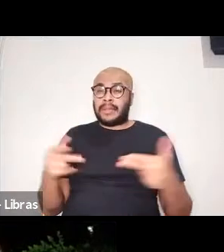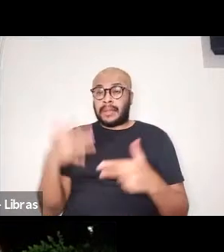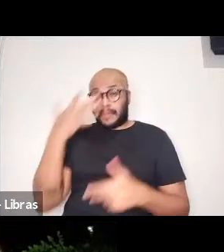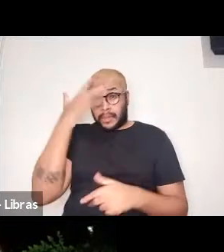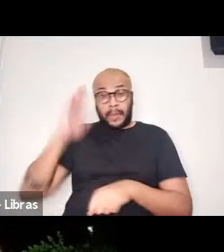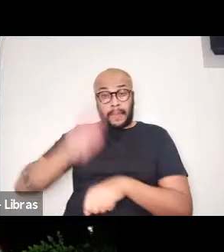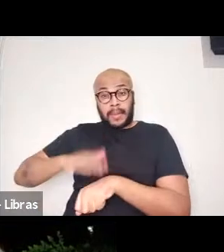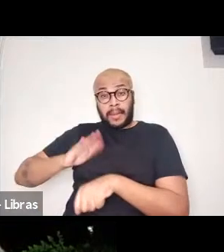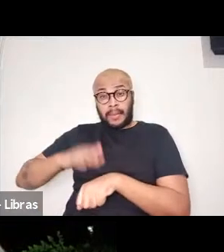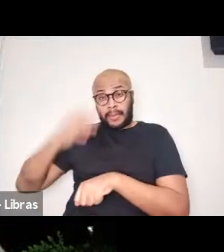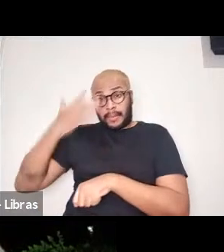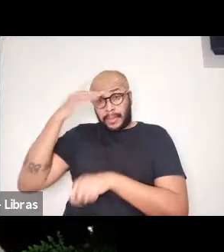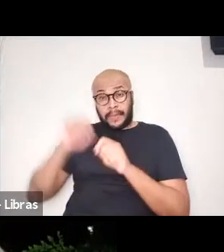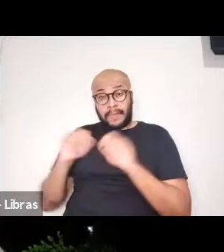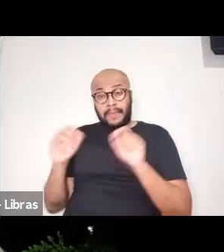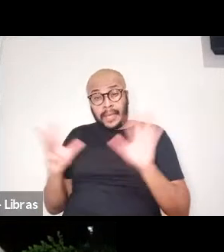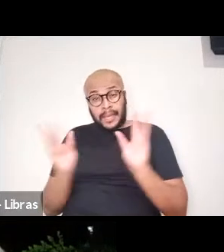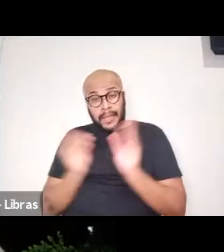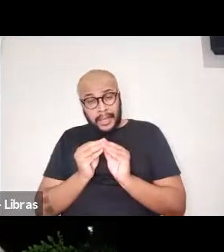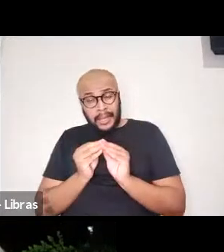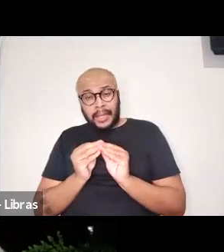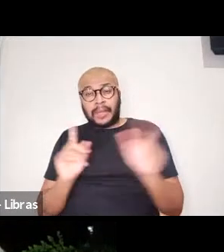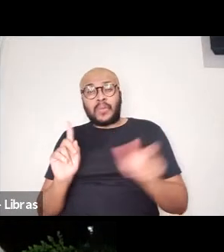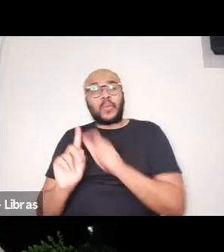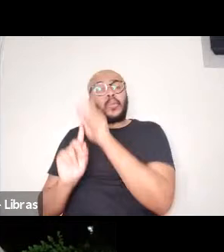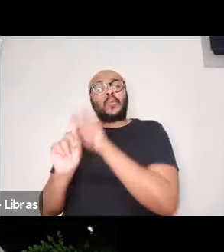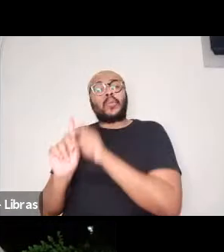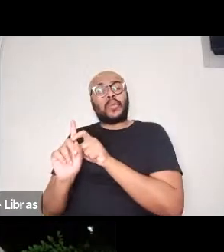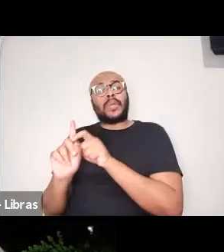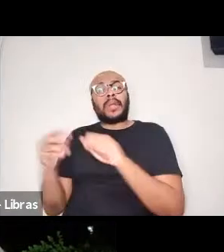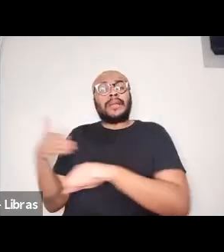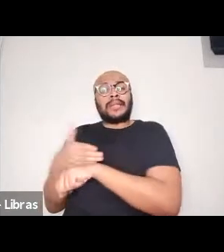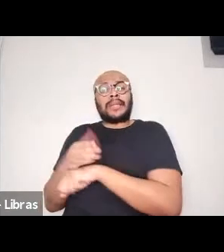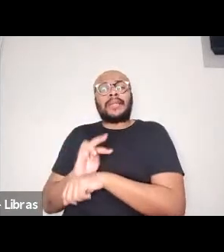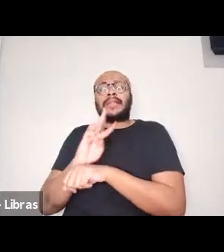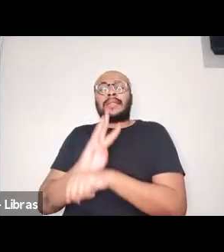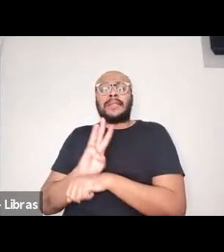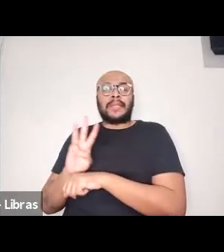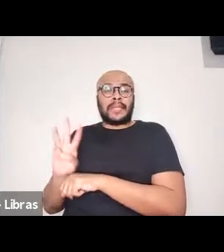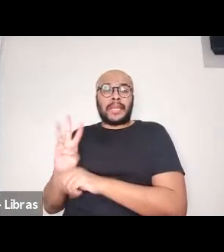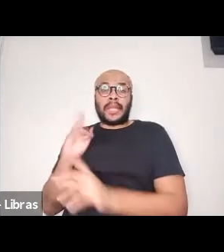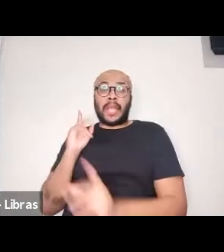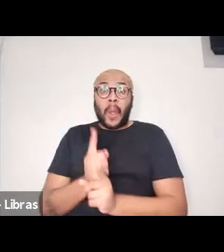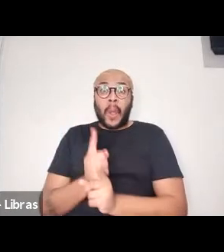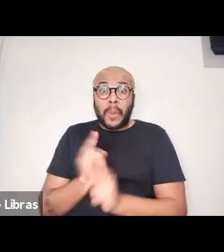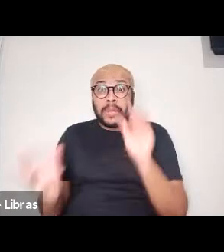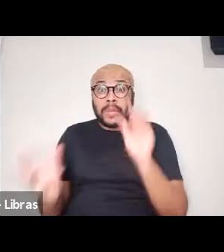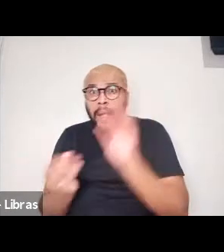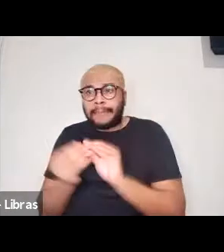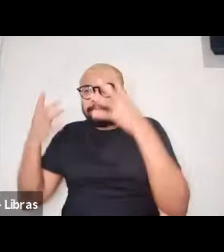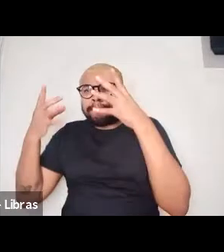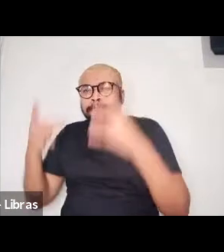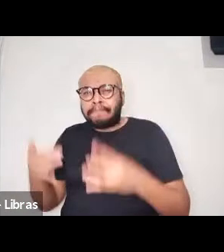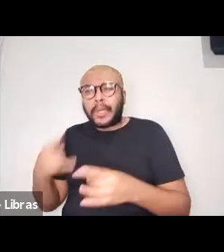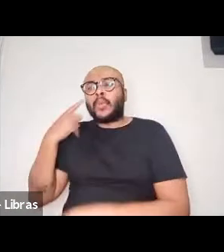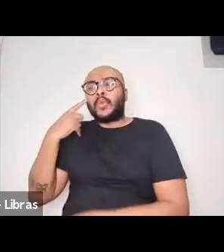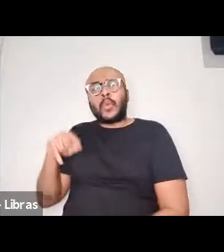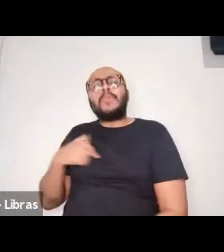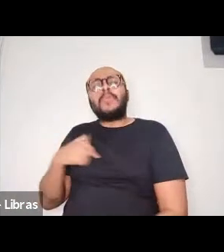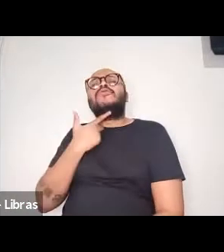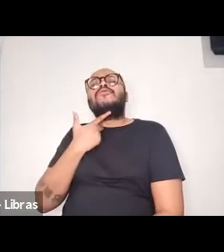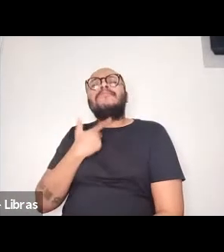para que o sujeito que abre o acesso ao site e encontra aquela resenha descobre o interesse,